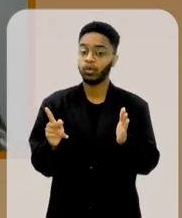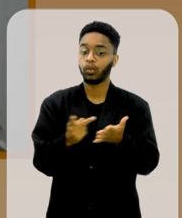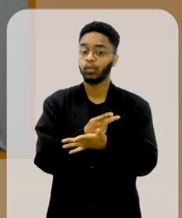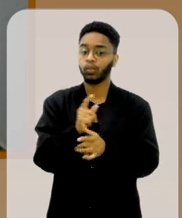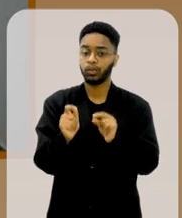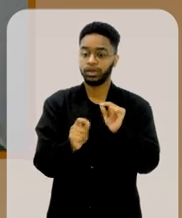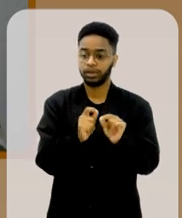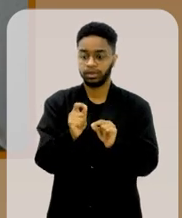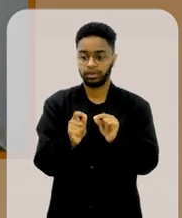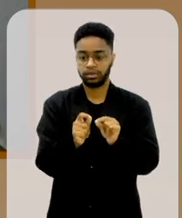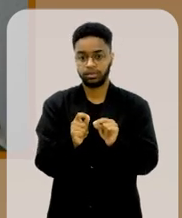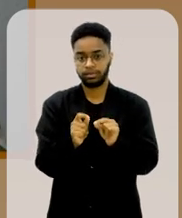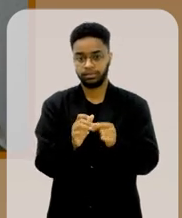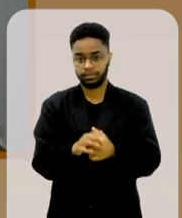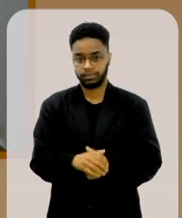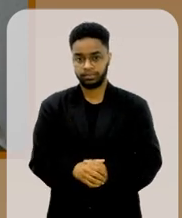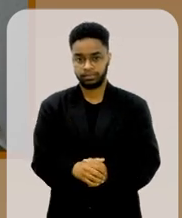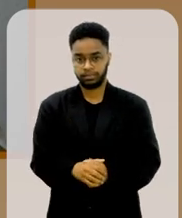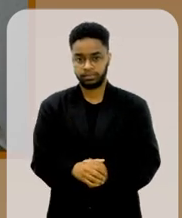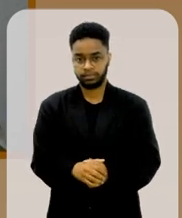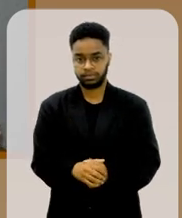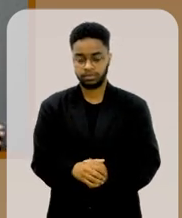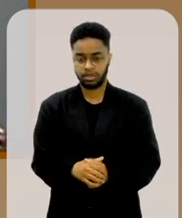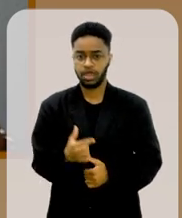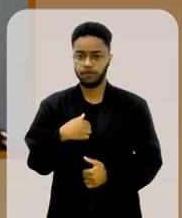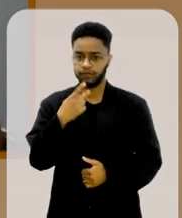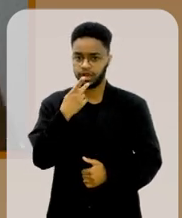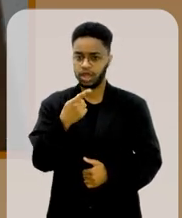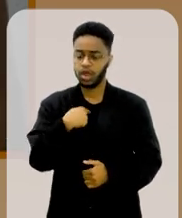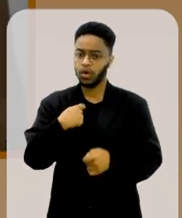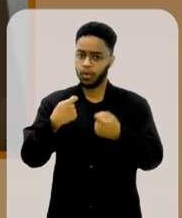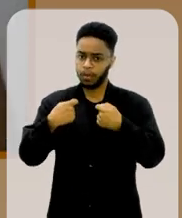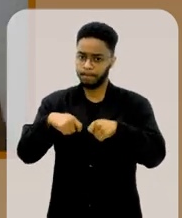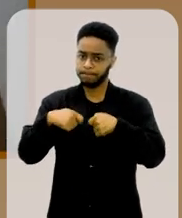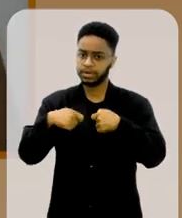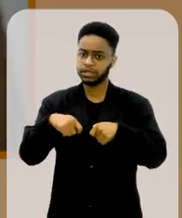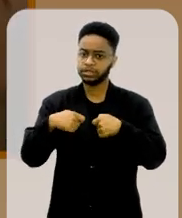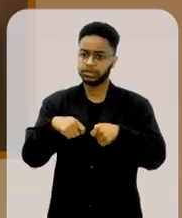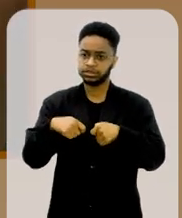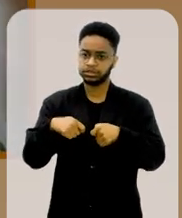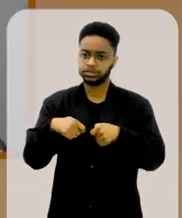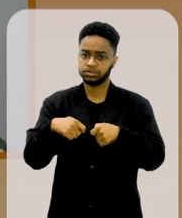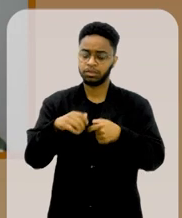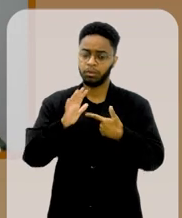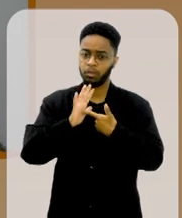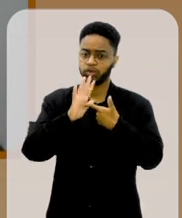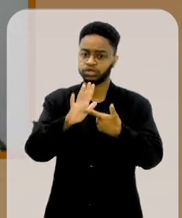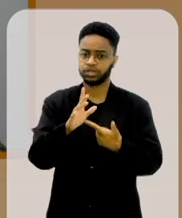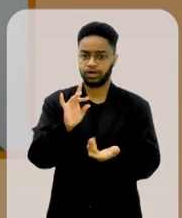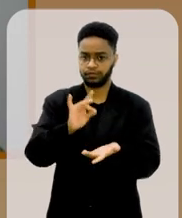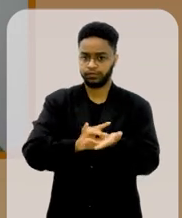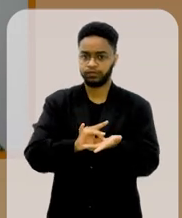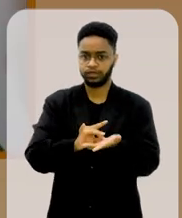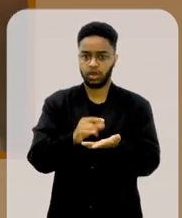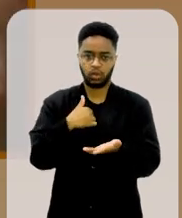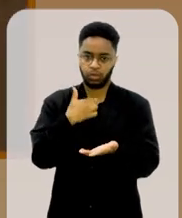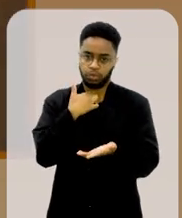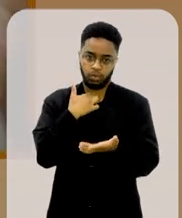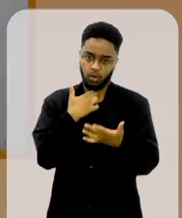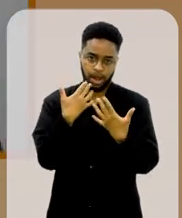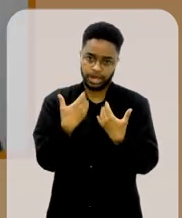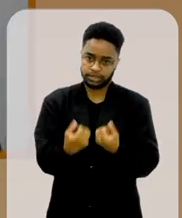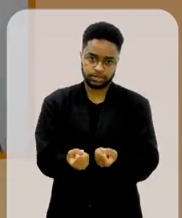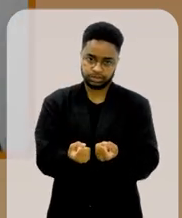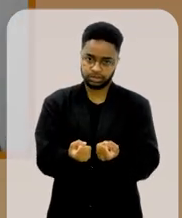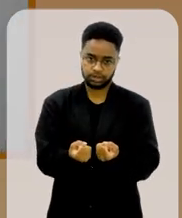acontece? Aí eu disse, mas eu preciso fazer com que a verdade apareça. eu não posso